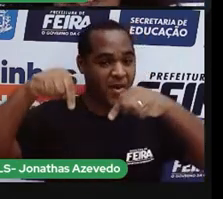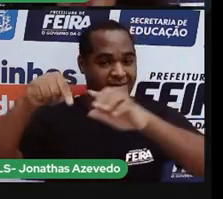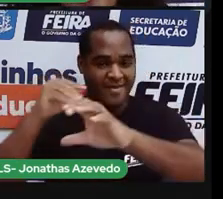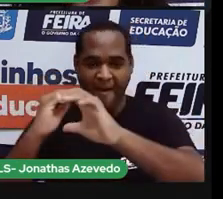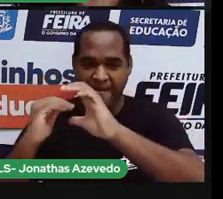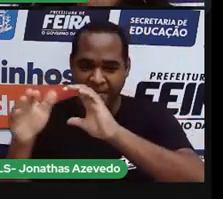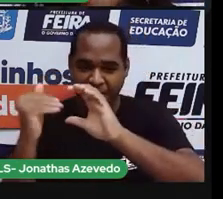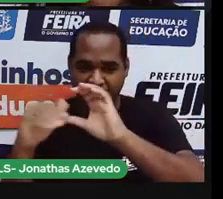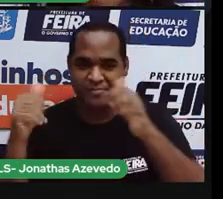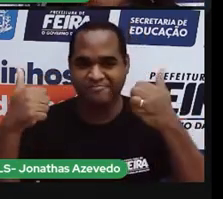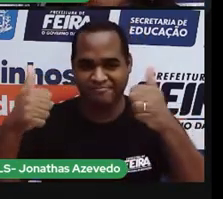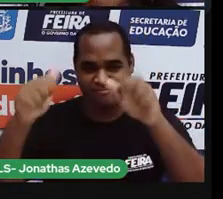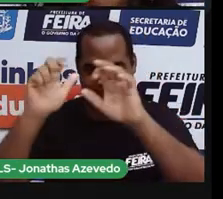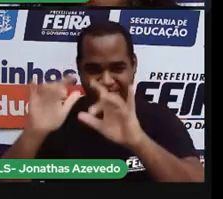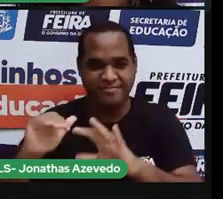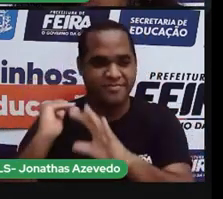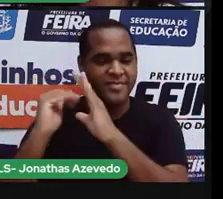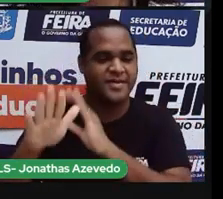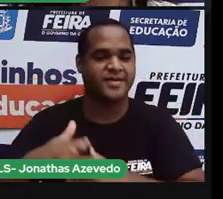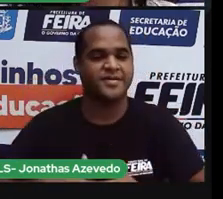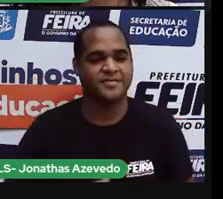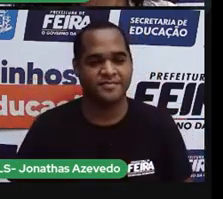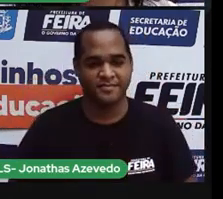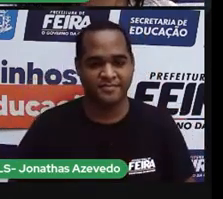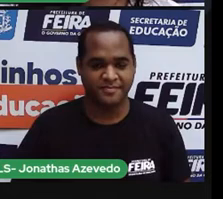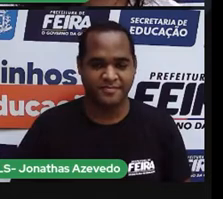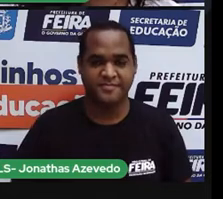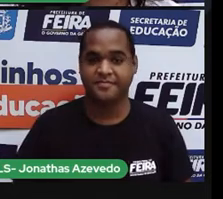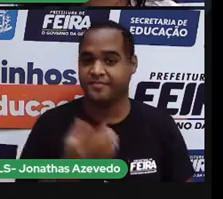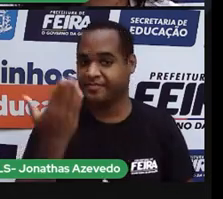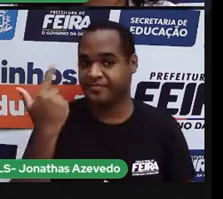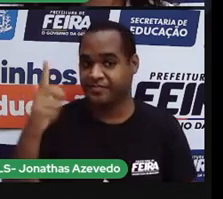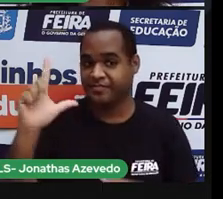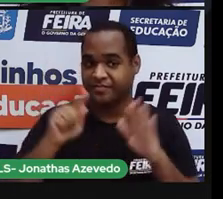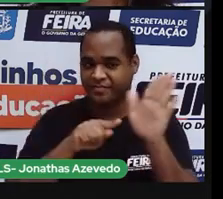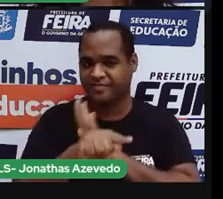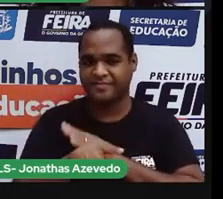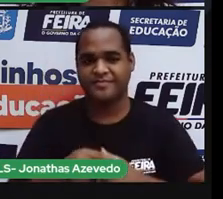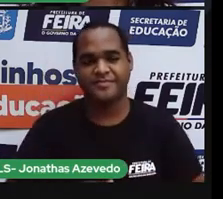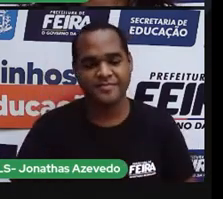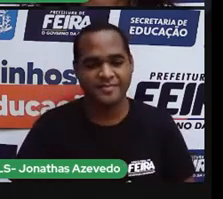nos comentários. E vamos para a próxima pergunta.